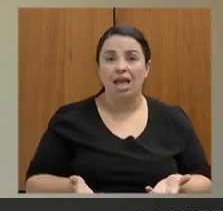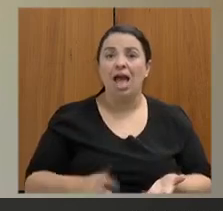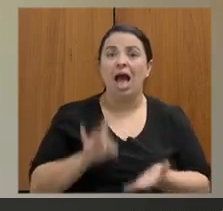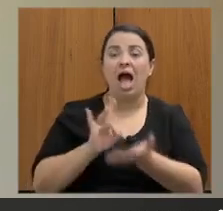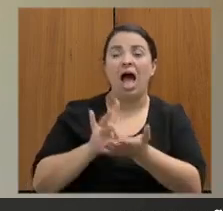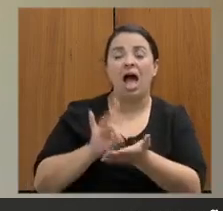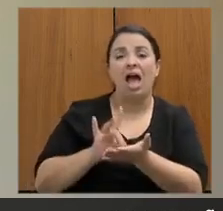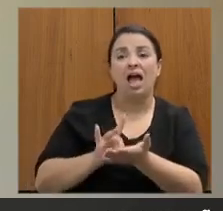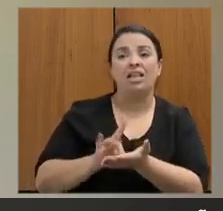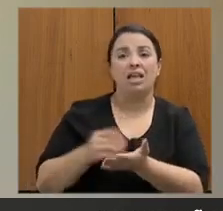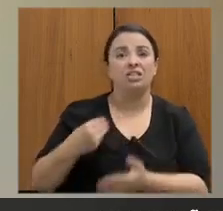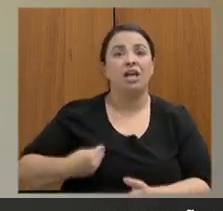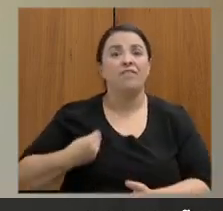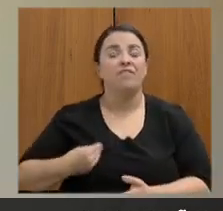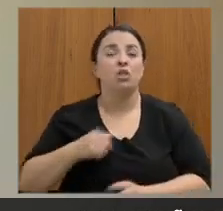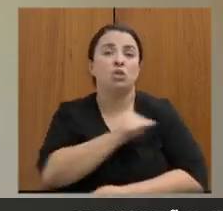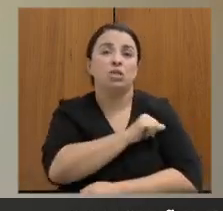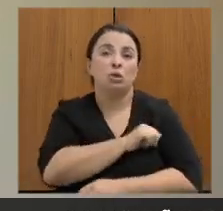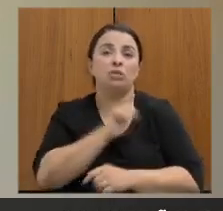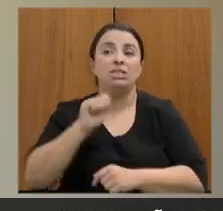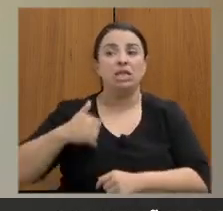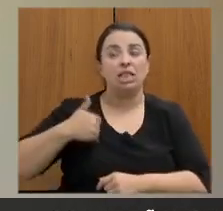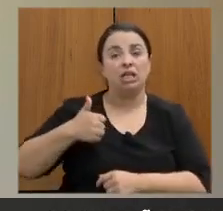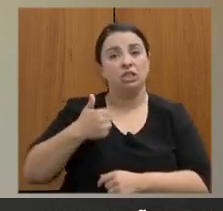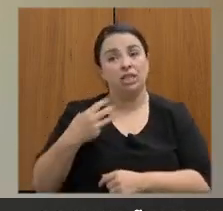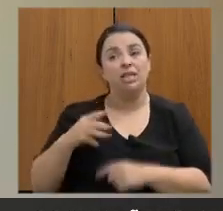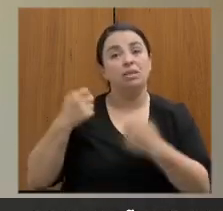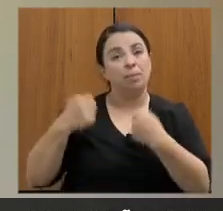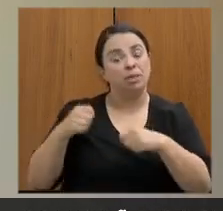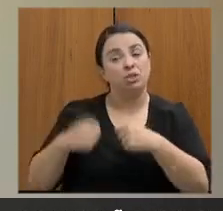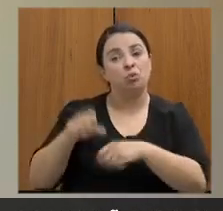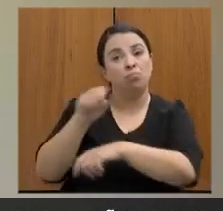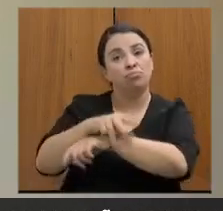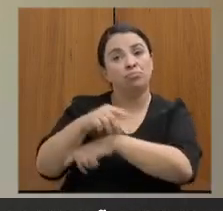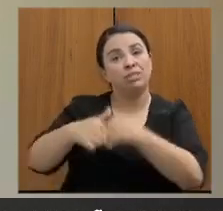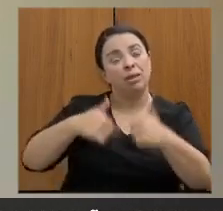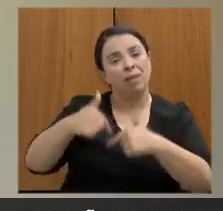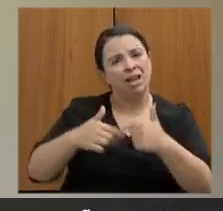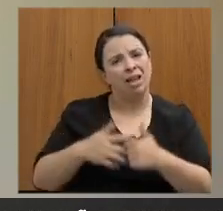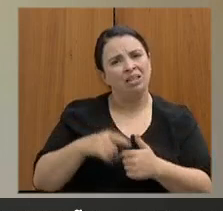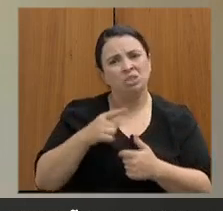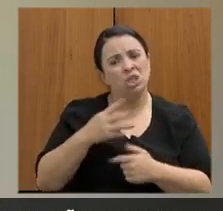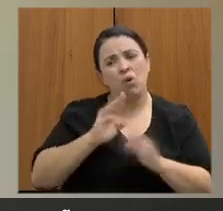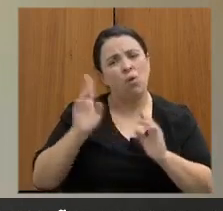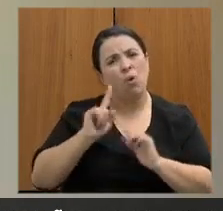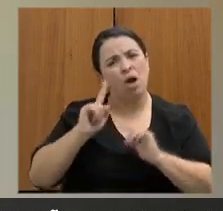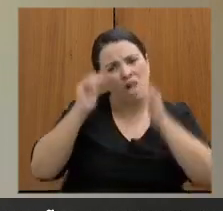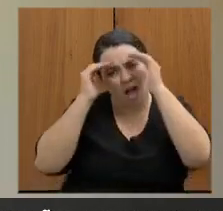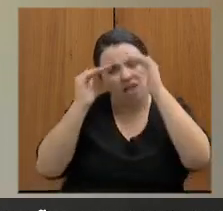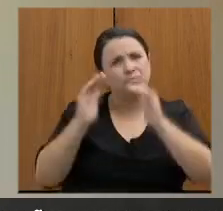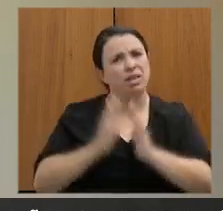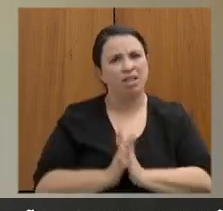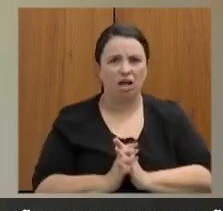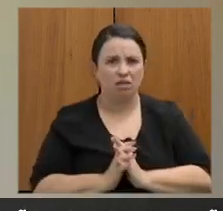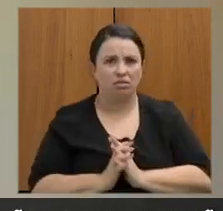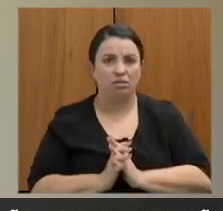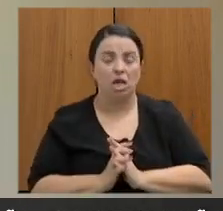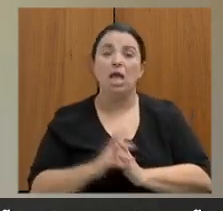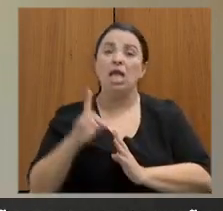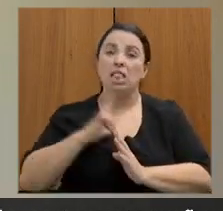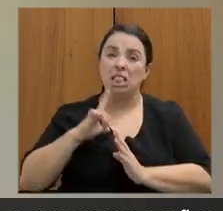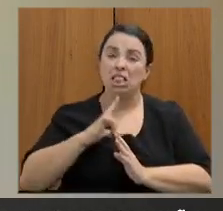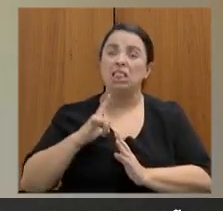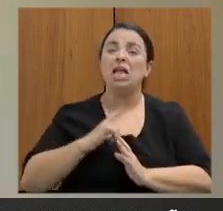lamentavelmente então eu posso não ter aqui números tão bonitos na minha cartilha para dizer sobre alunos sem